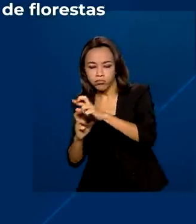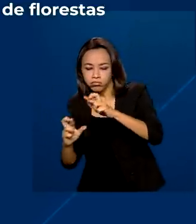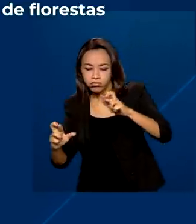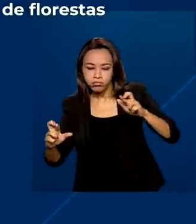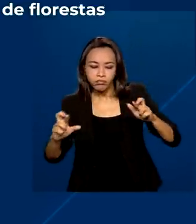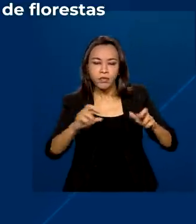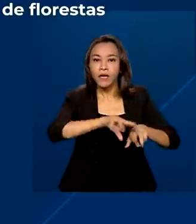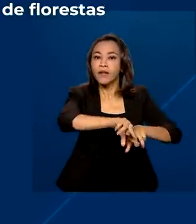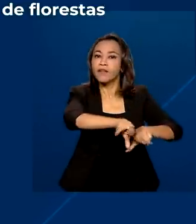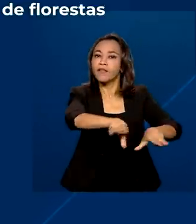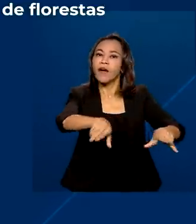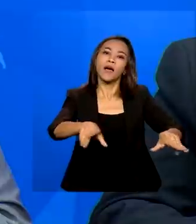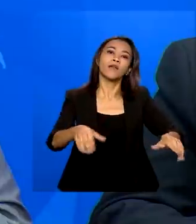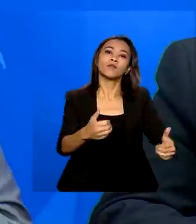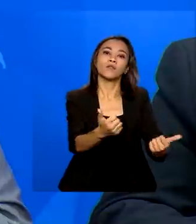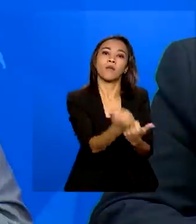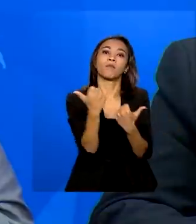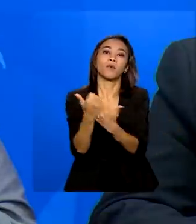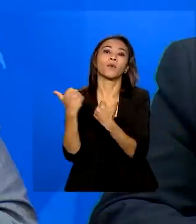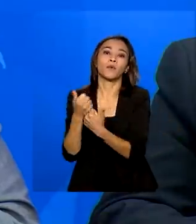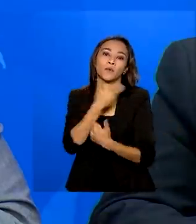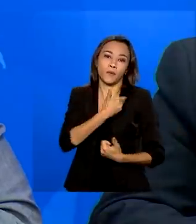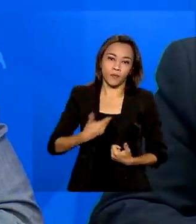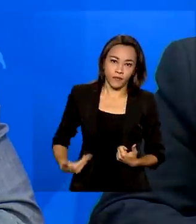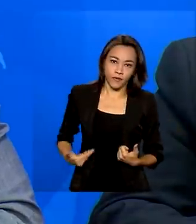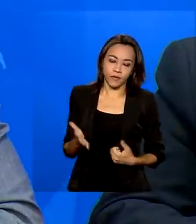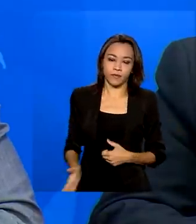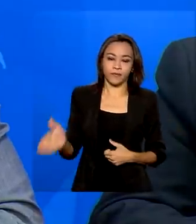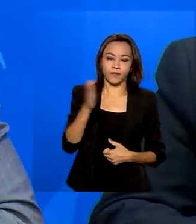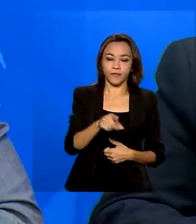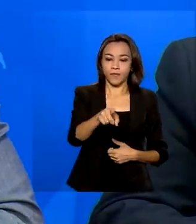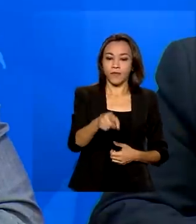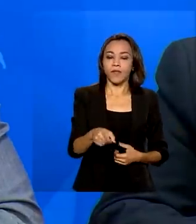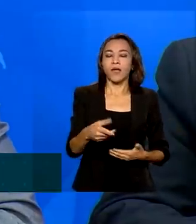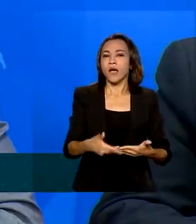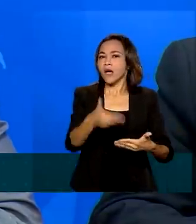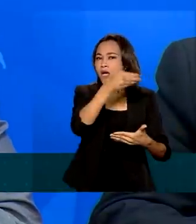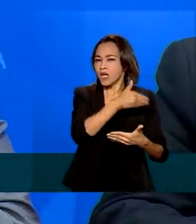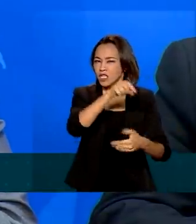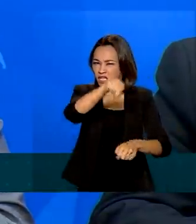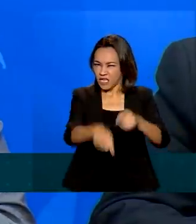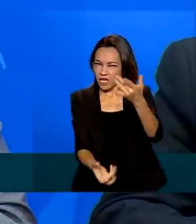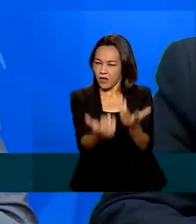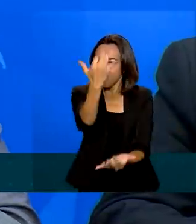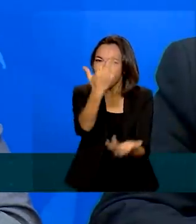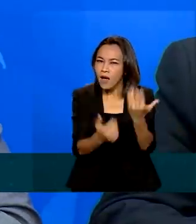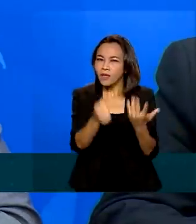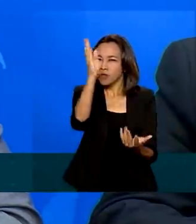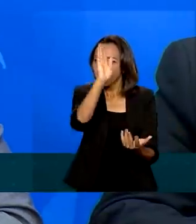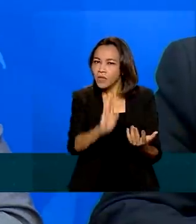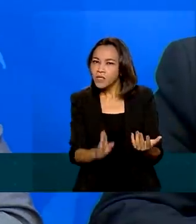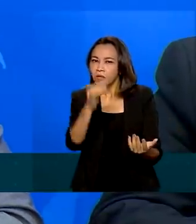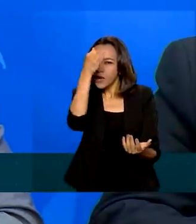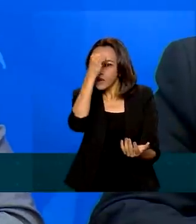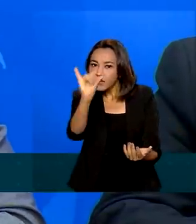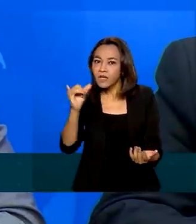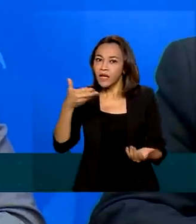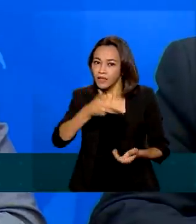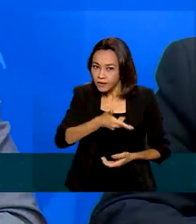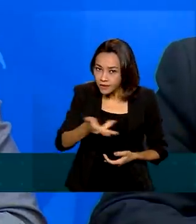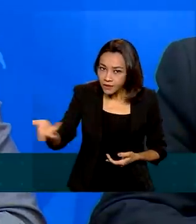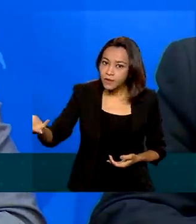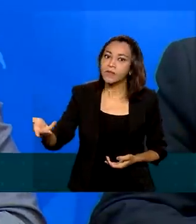diversos órgãos do governo. Lançamos, antes de começar as queimadas no Brasil, uma operação de prevenção às queimadas e de repressão